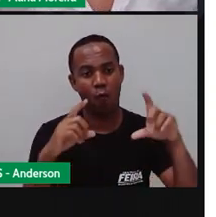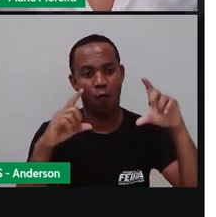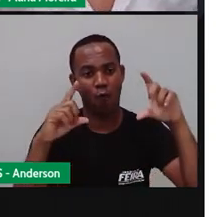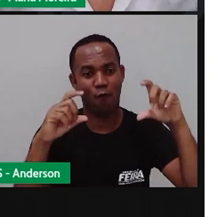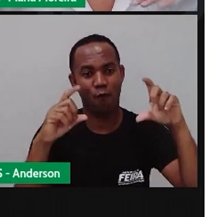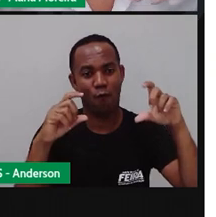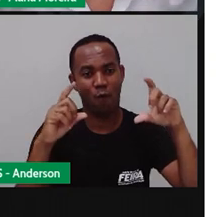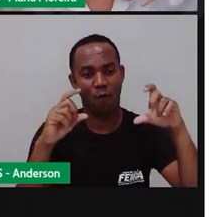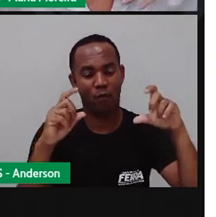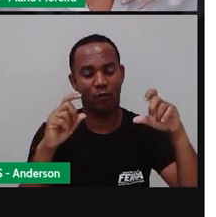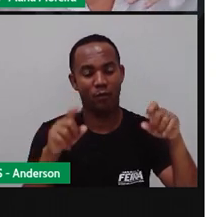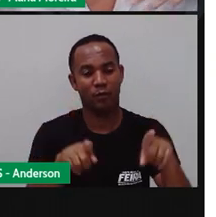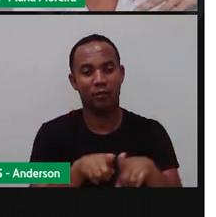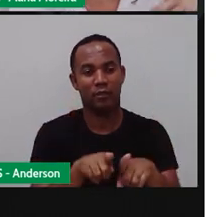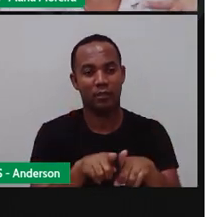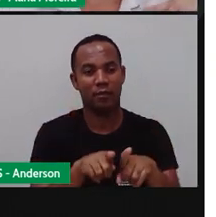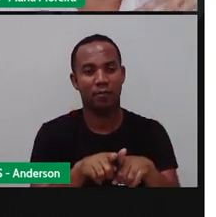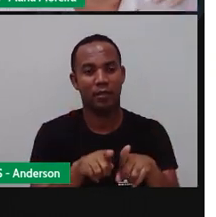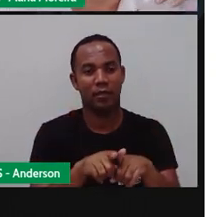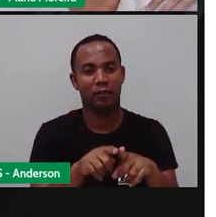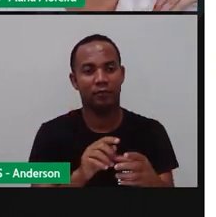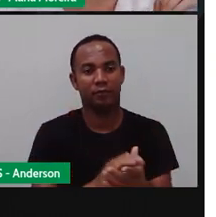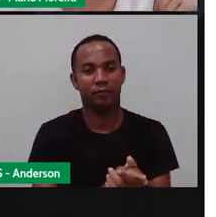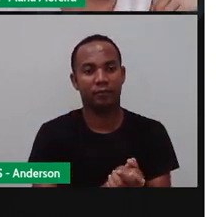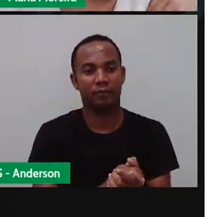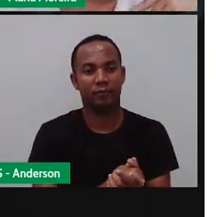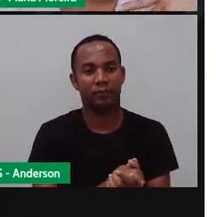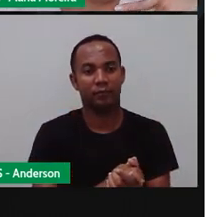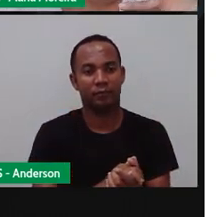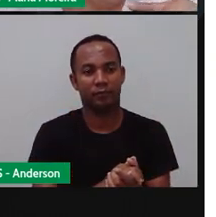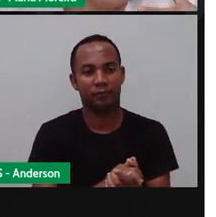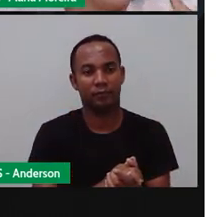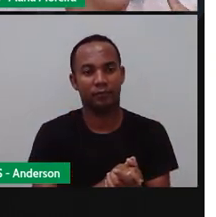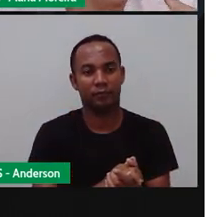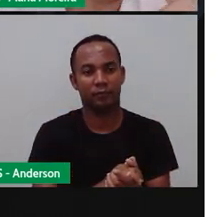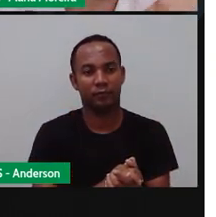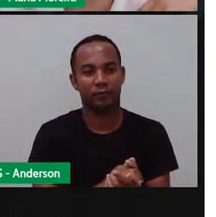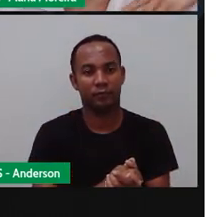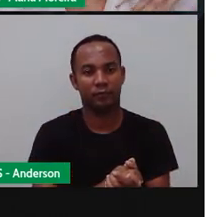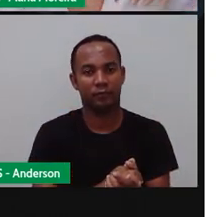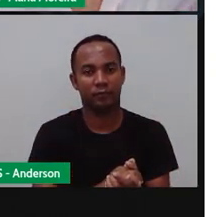tirada do espaço. Se a gente pode fazer uma... Uma...